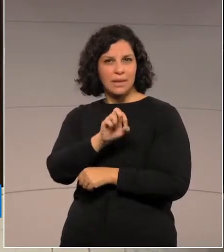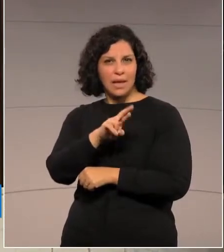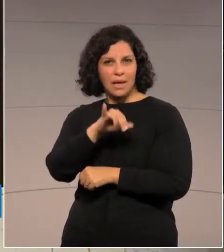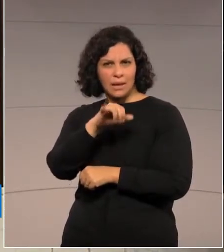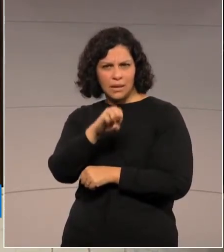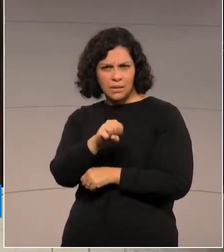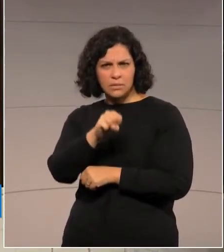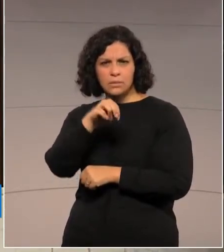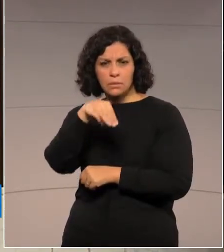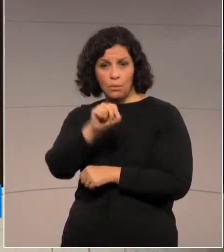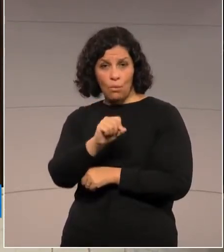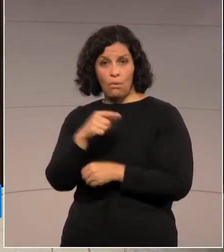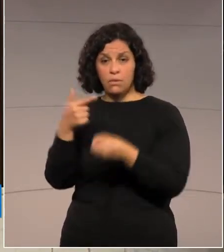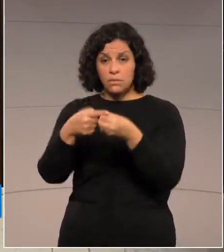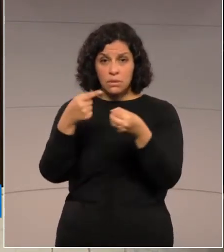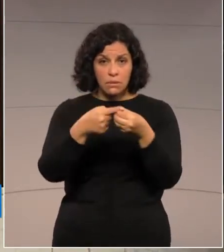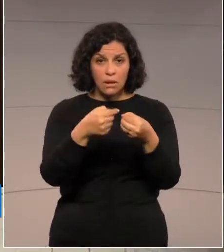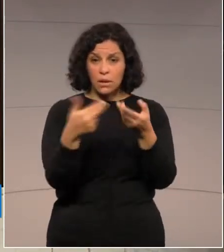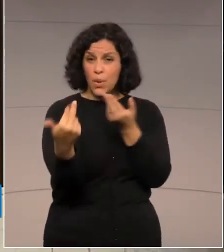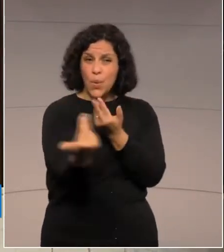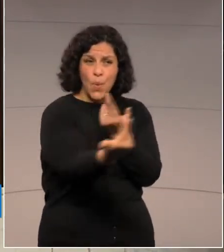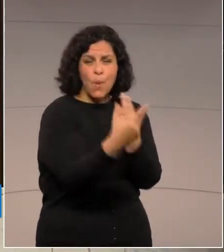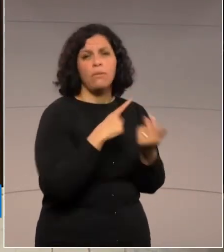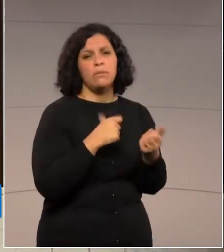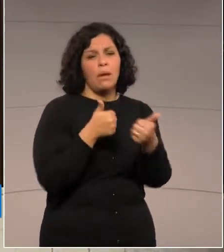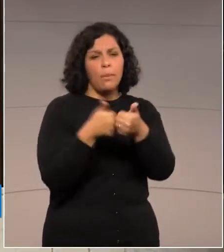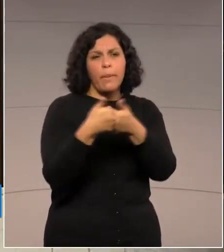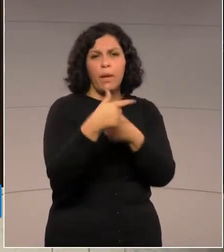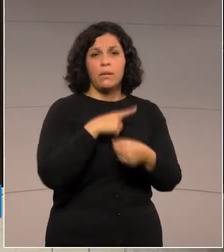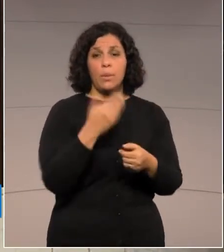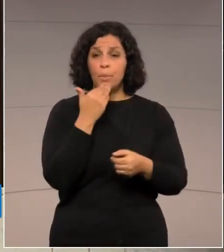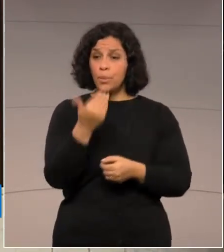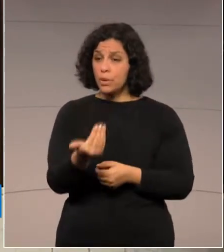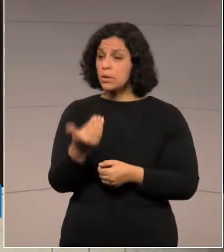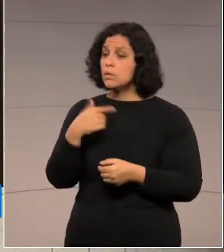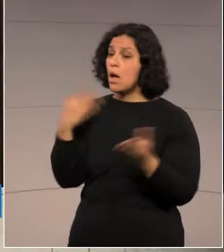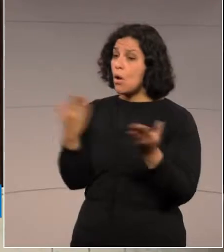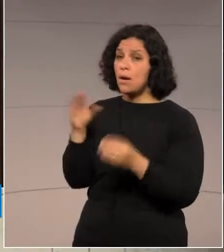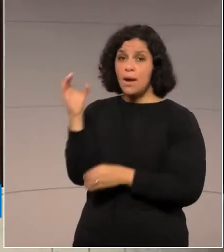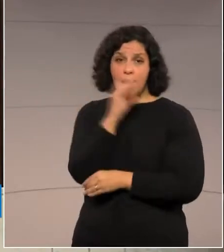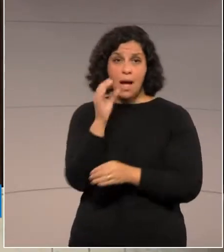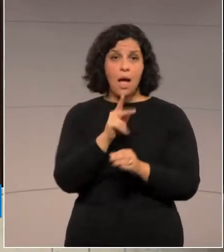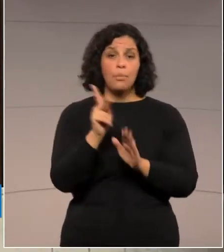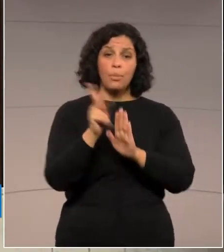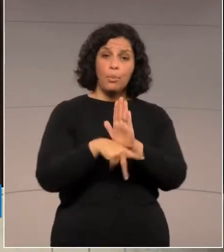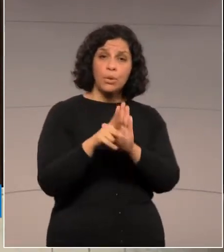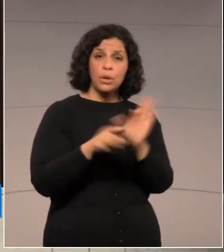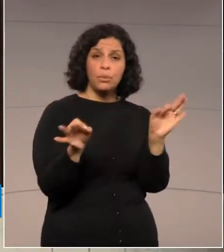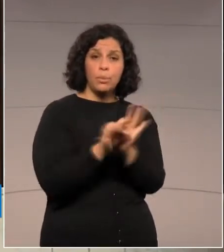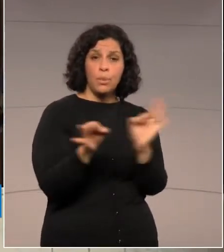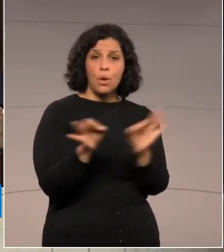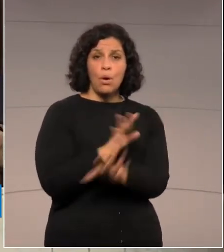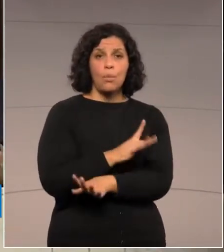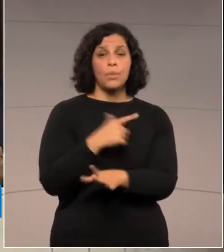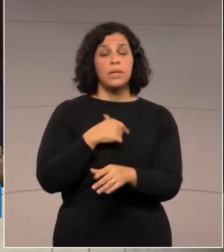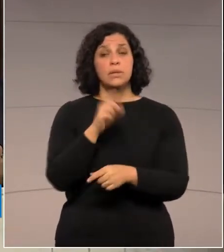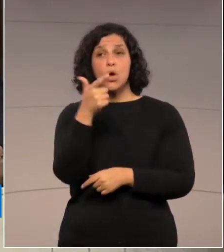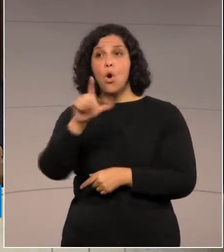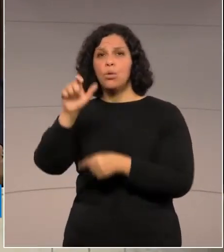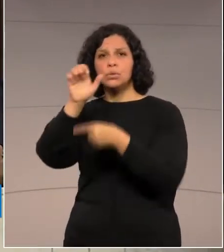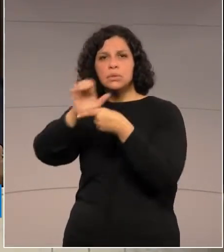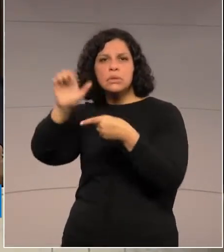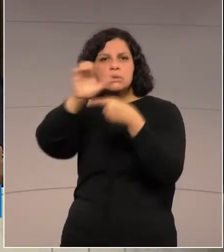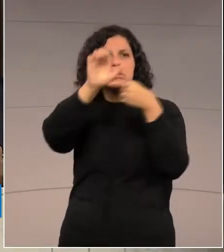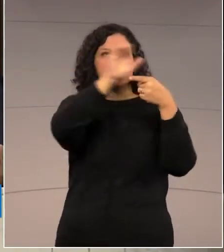A exemplo de Quitandia tem outros municípios. Por isso, estou pedindo pressa nesse projeto porque se outros estados já